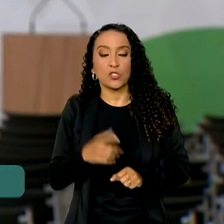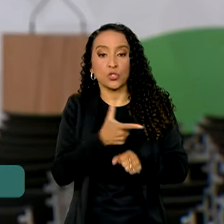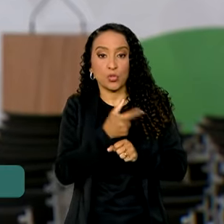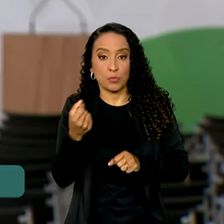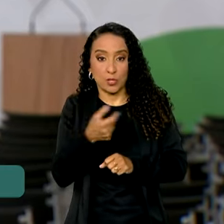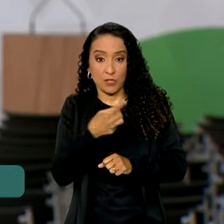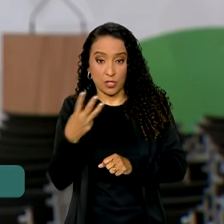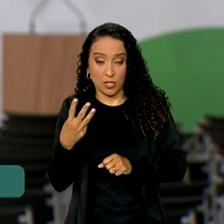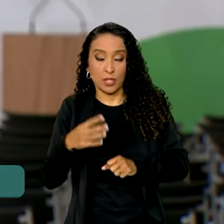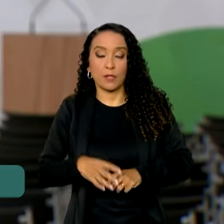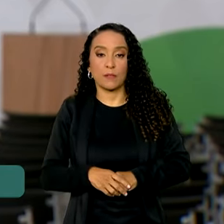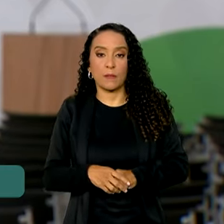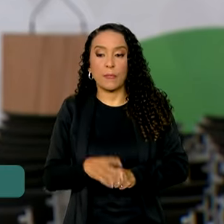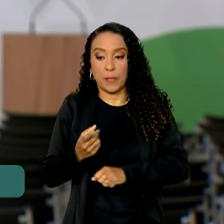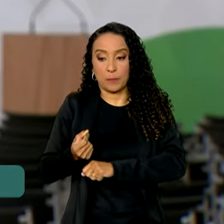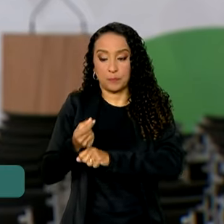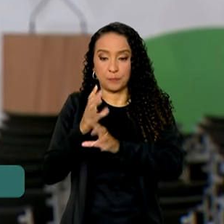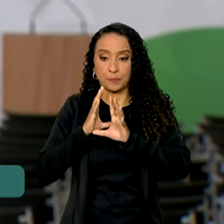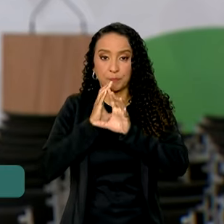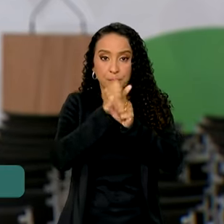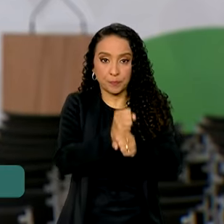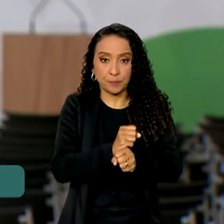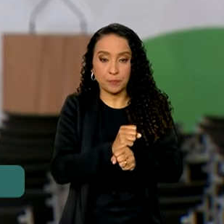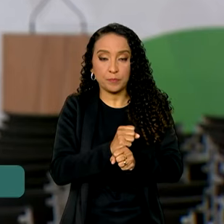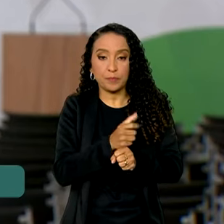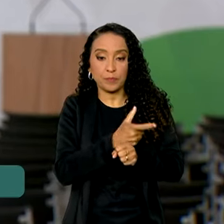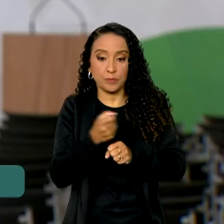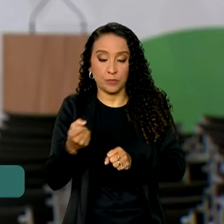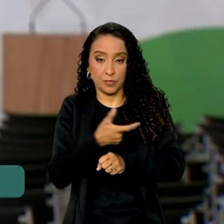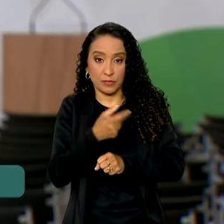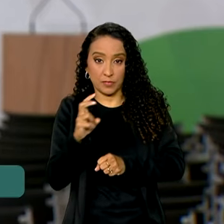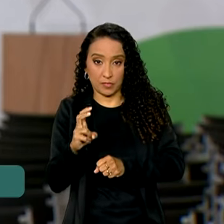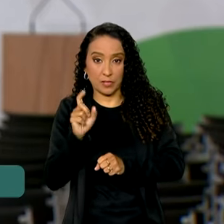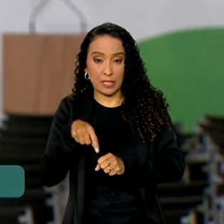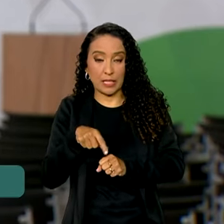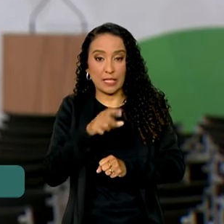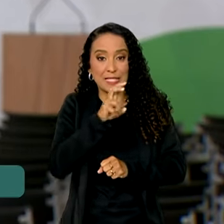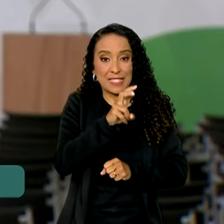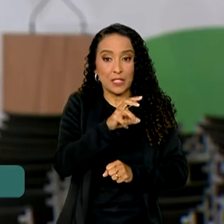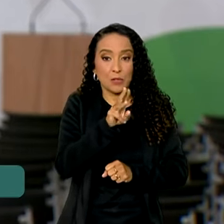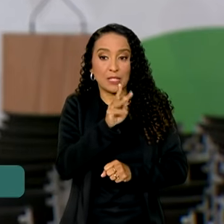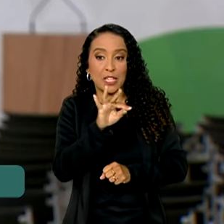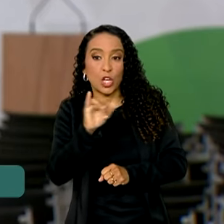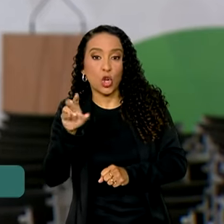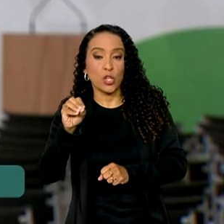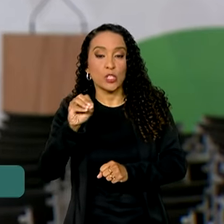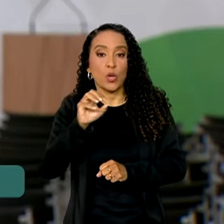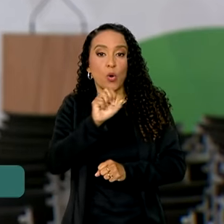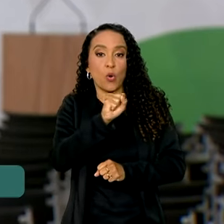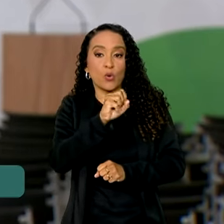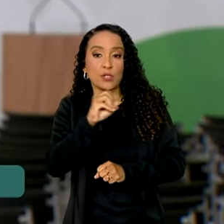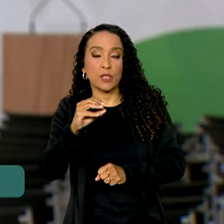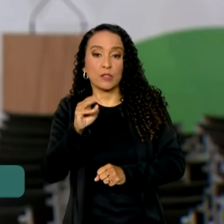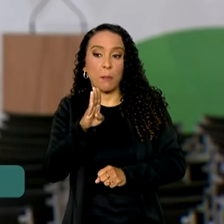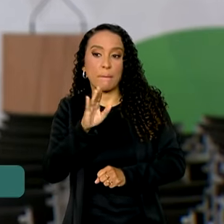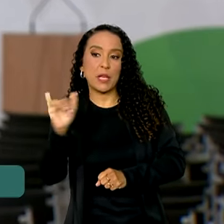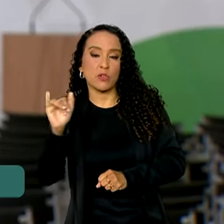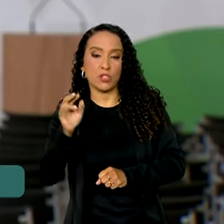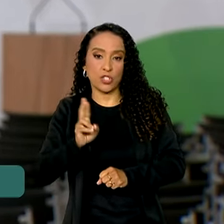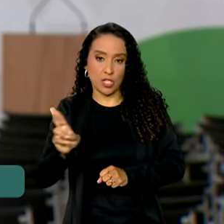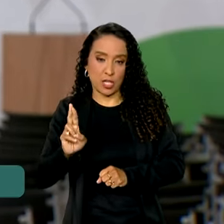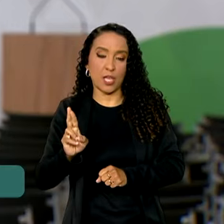2023. O orçamento total para 2025 é de R 5,8 trilhões,